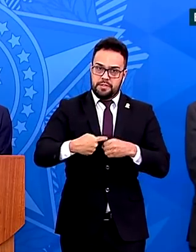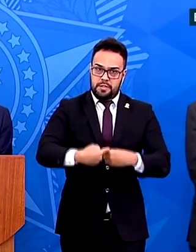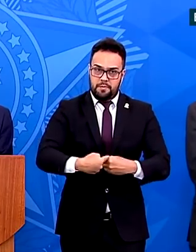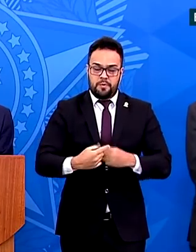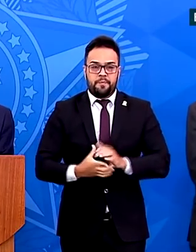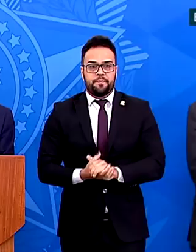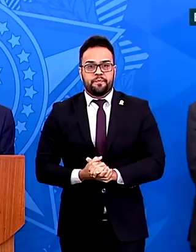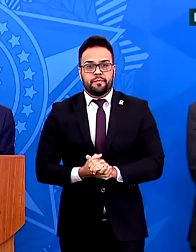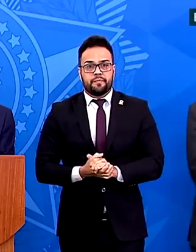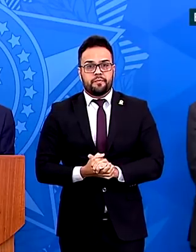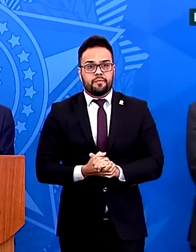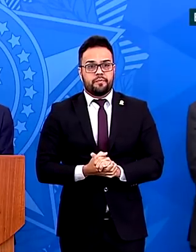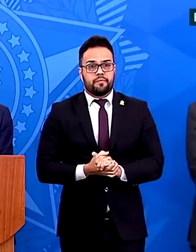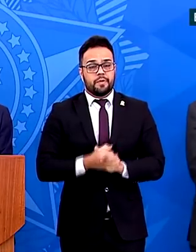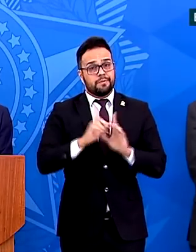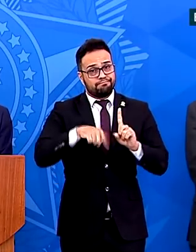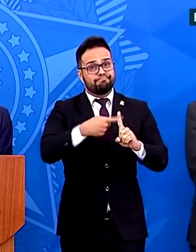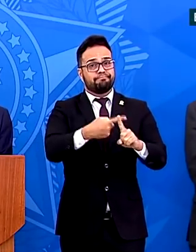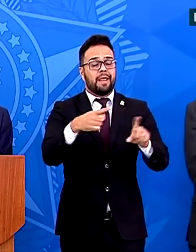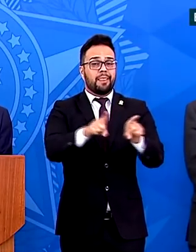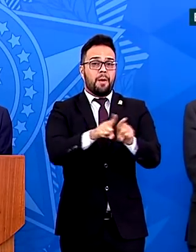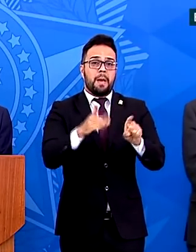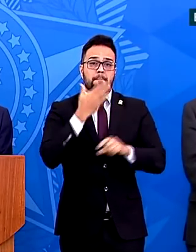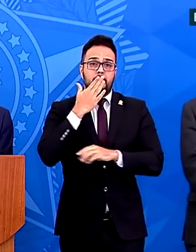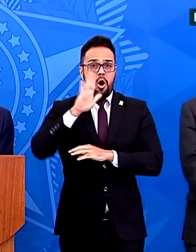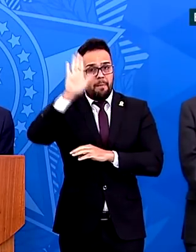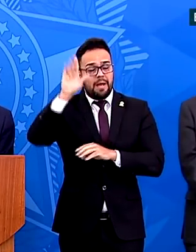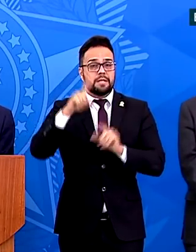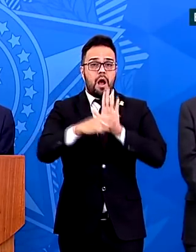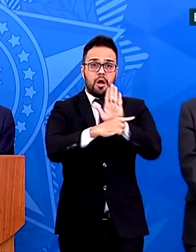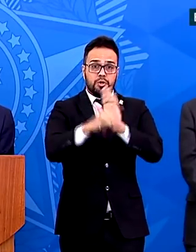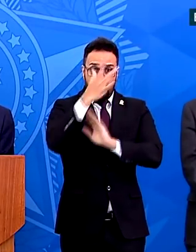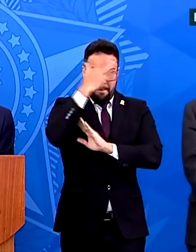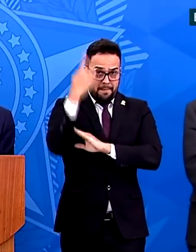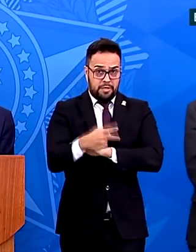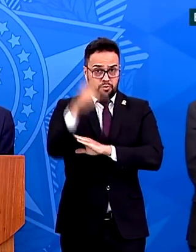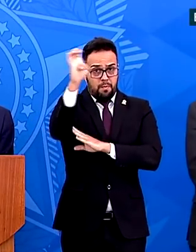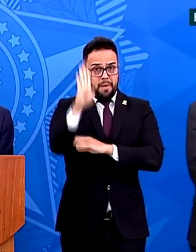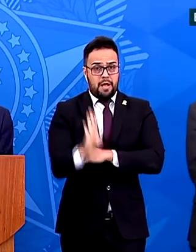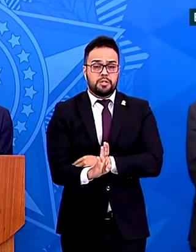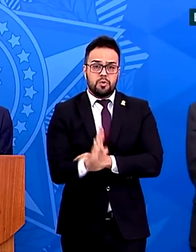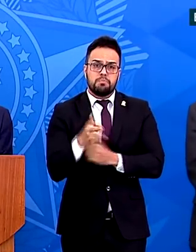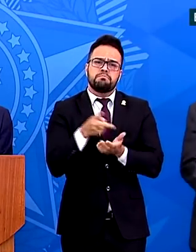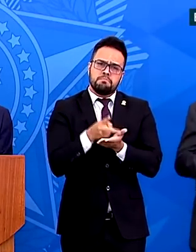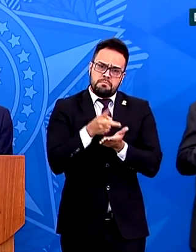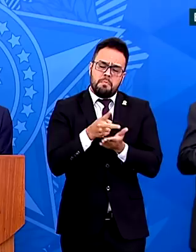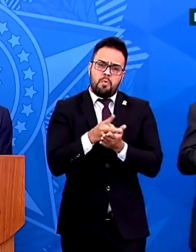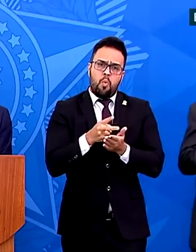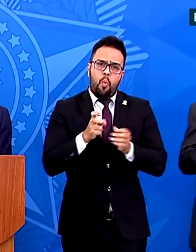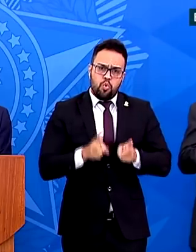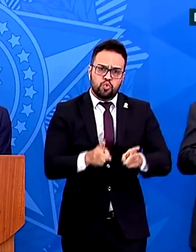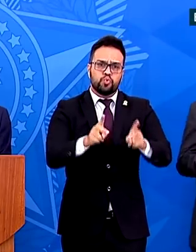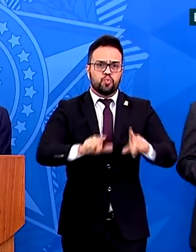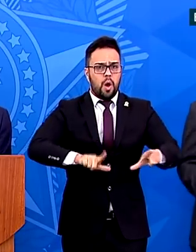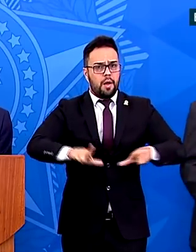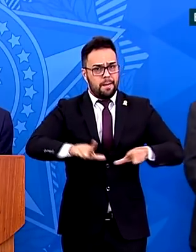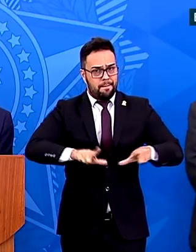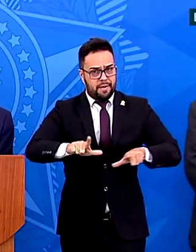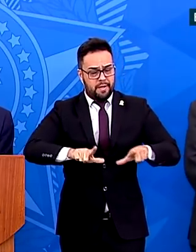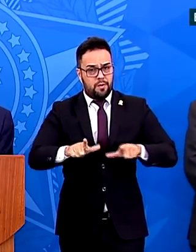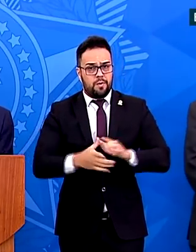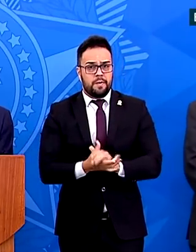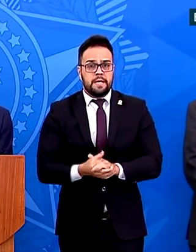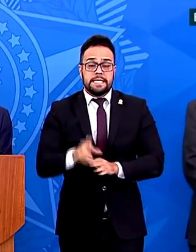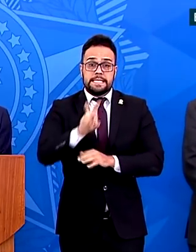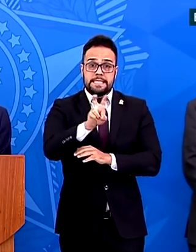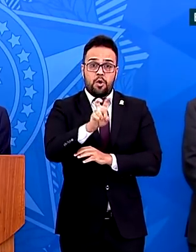Além disso, também a promessa de ajudar os brasileiros a manterem seus empregos. Então, vem